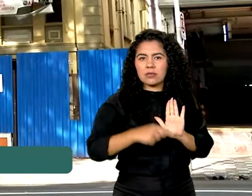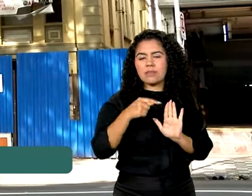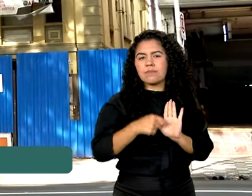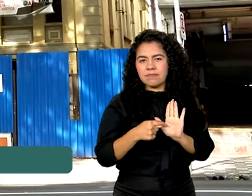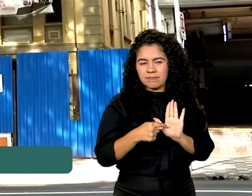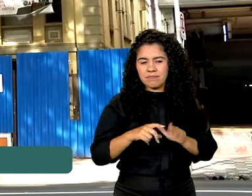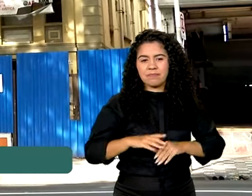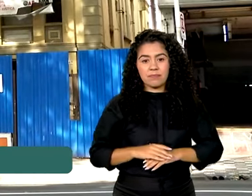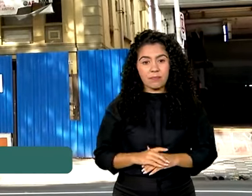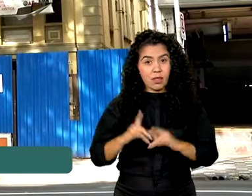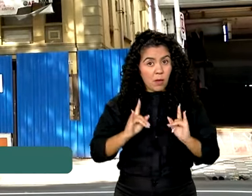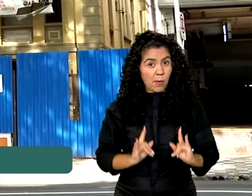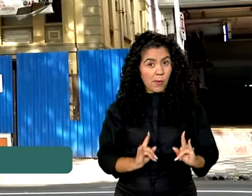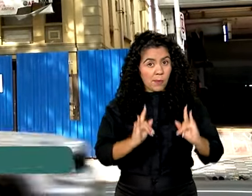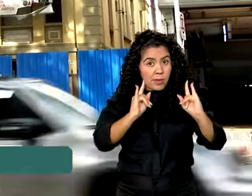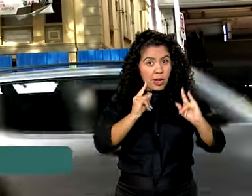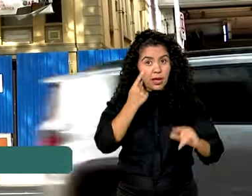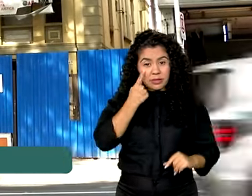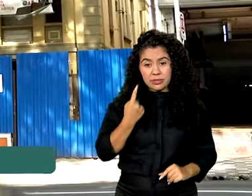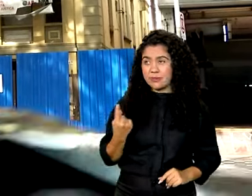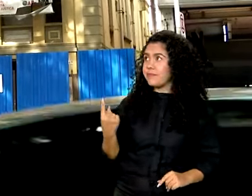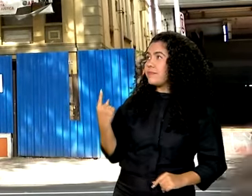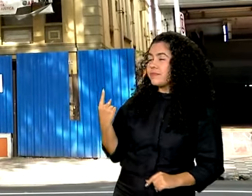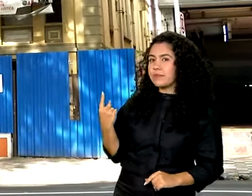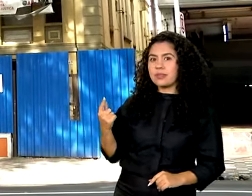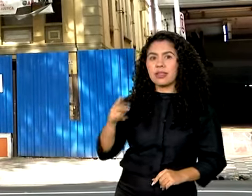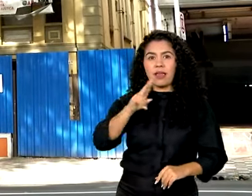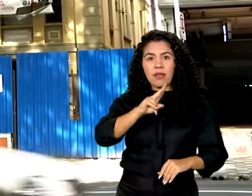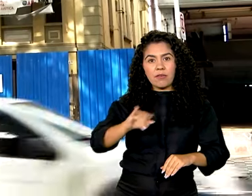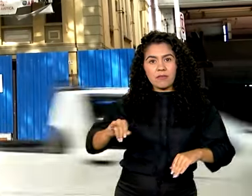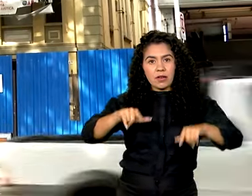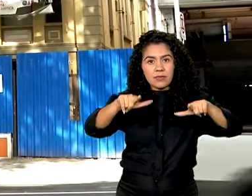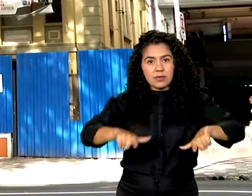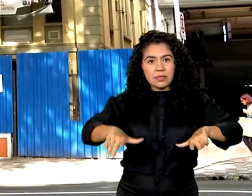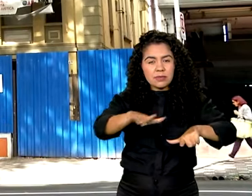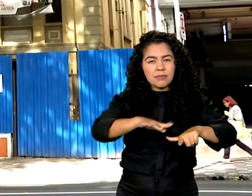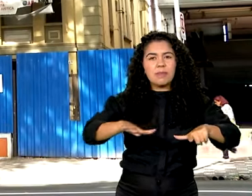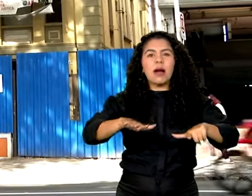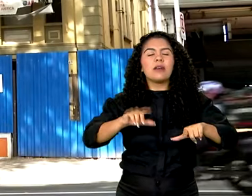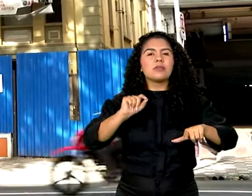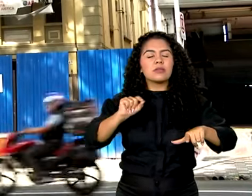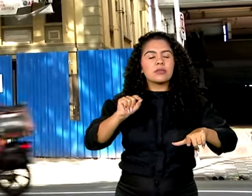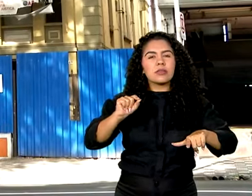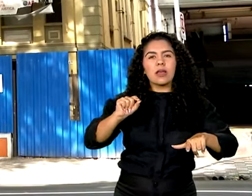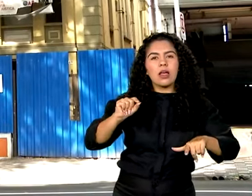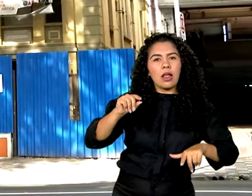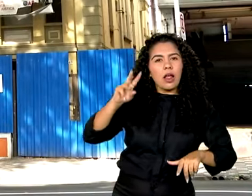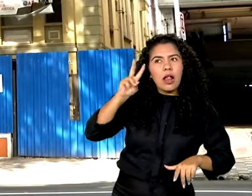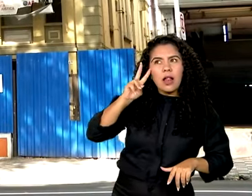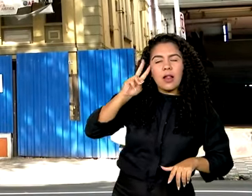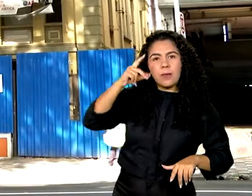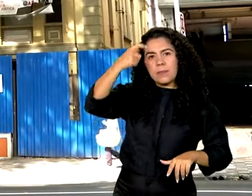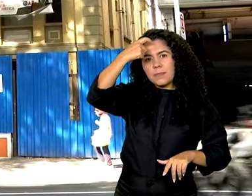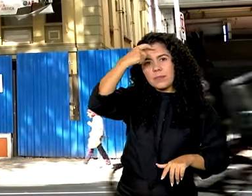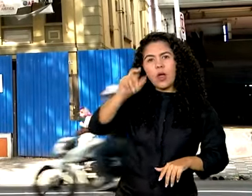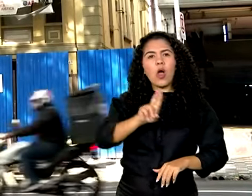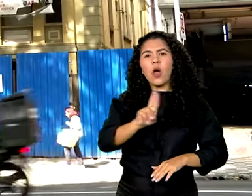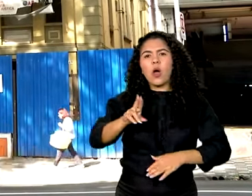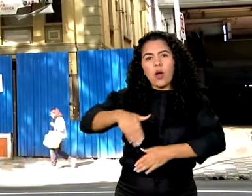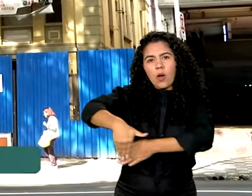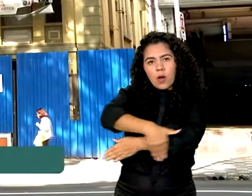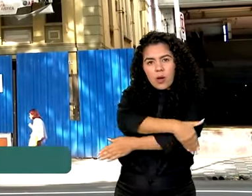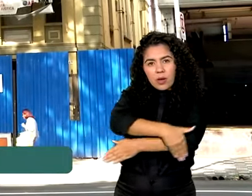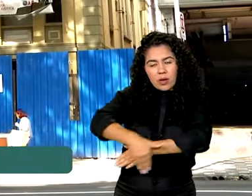O prédio que vai abrigar a sede do memorial fica aqui na Avenida Brigadeiro Luiz Antônio, na região central